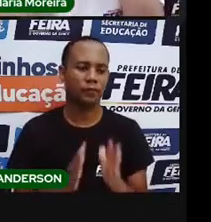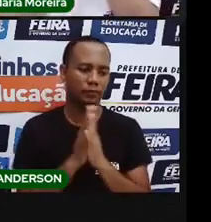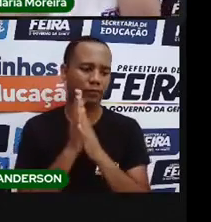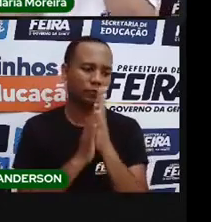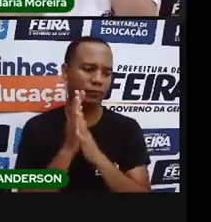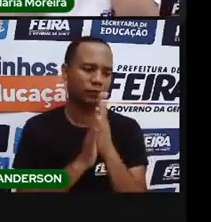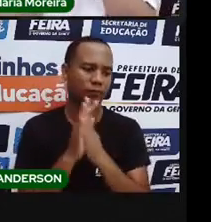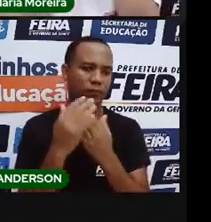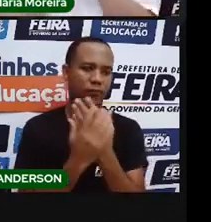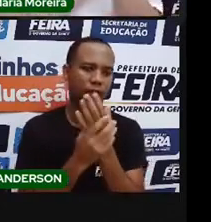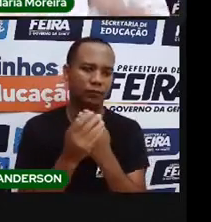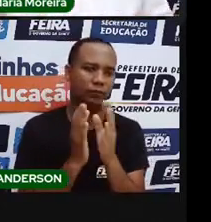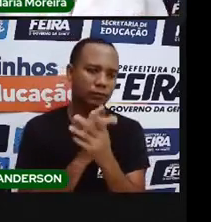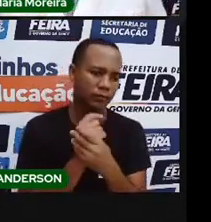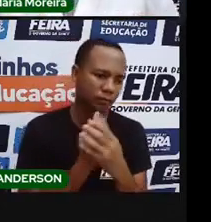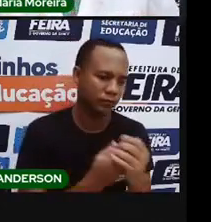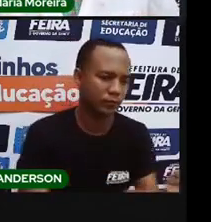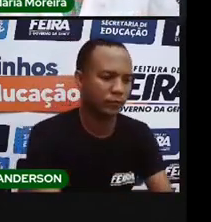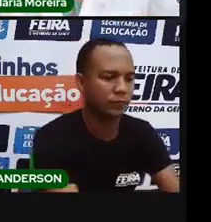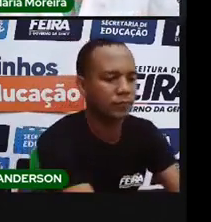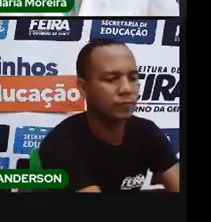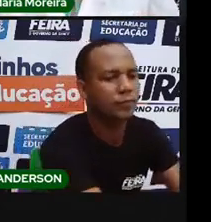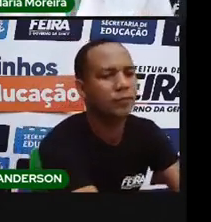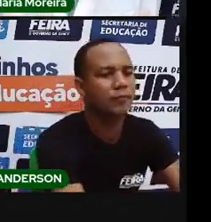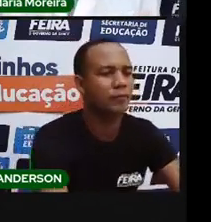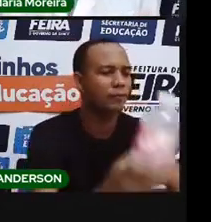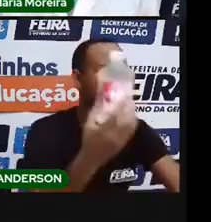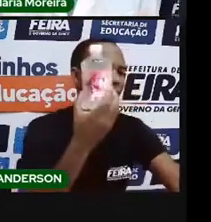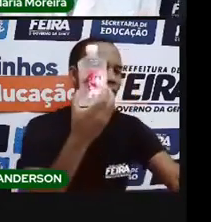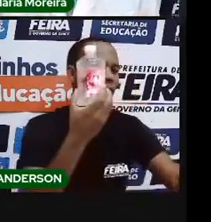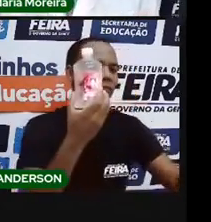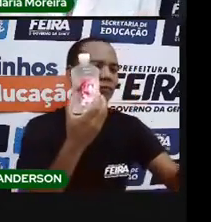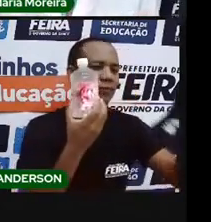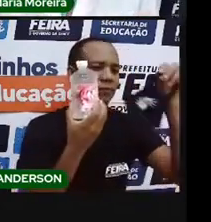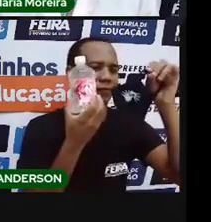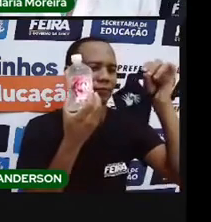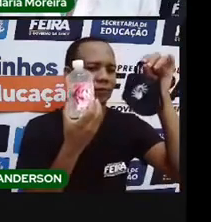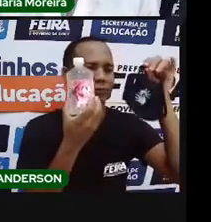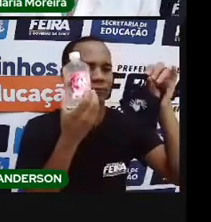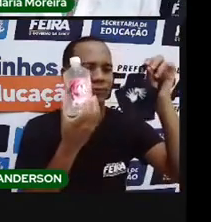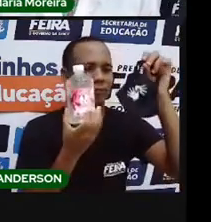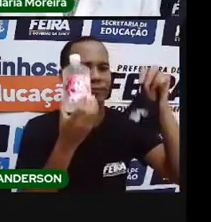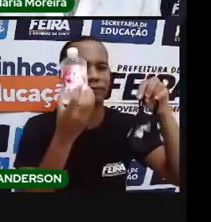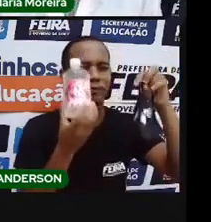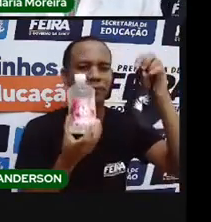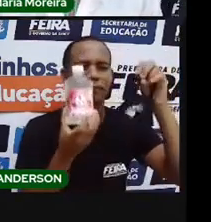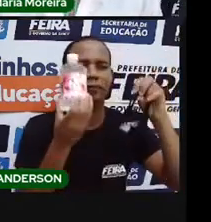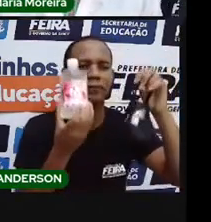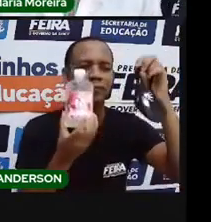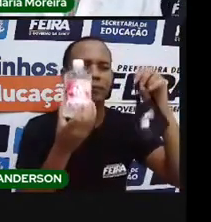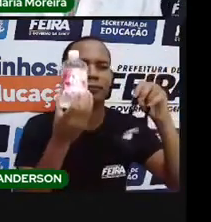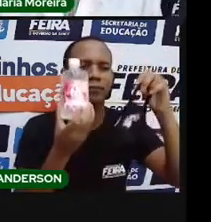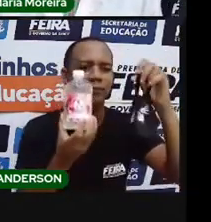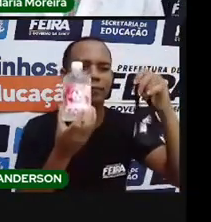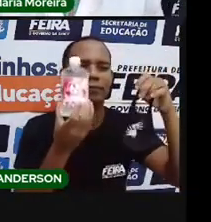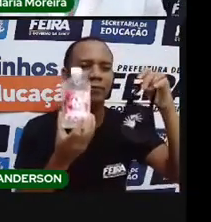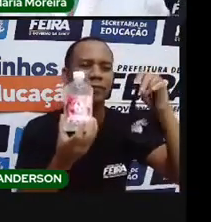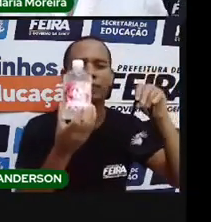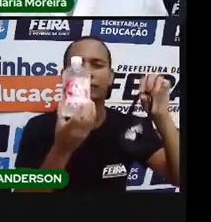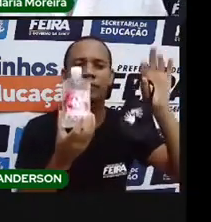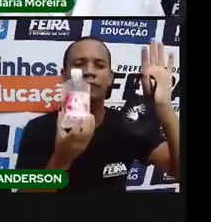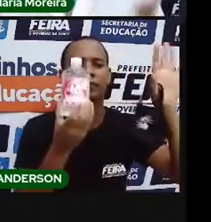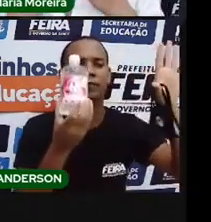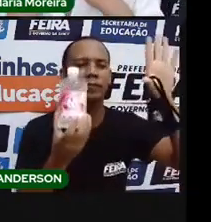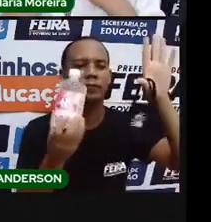as mãos. Faça o que, Anderson? Álcool em gel e o que? Usem máscara.